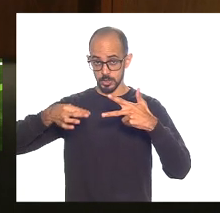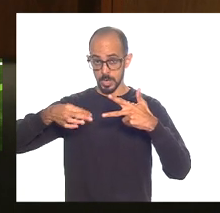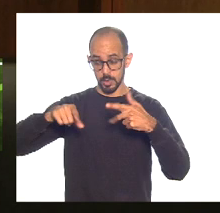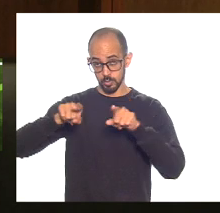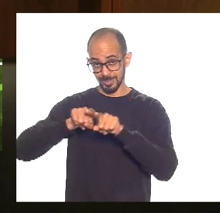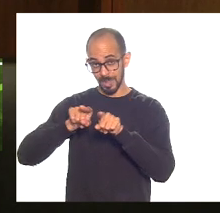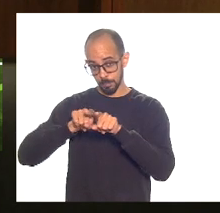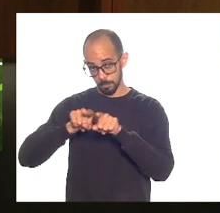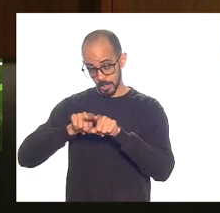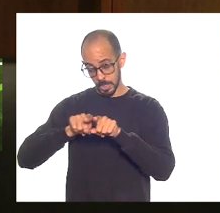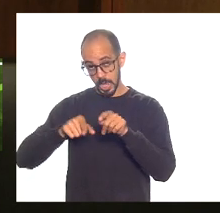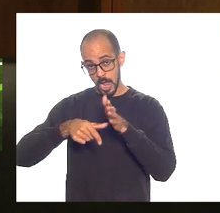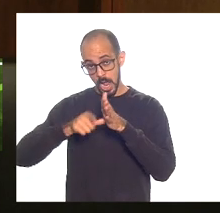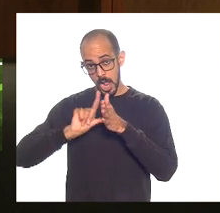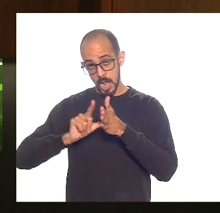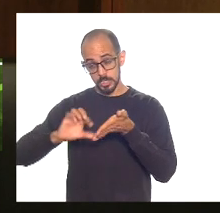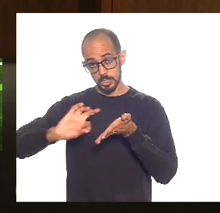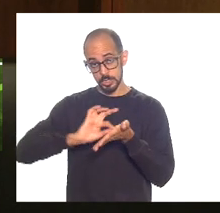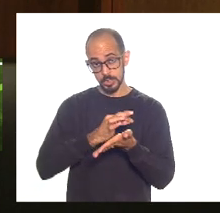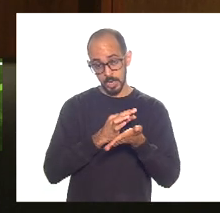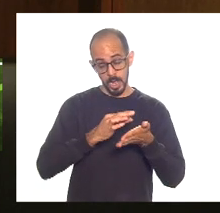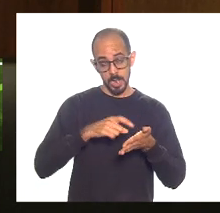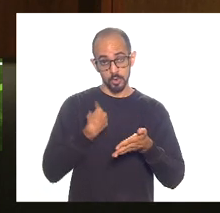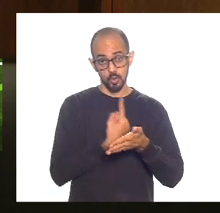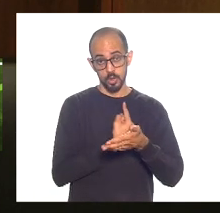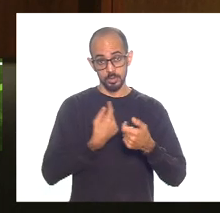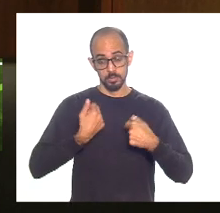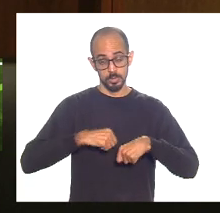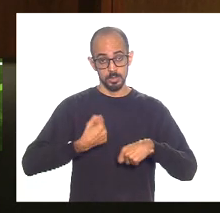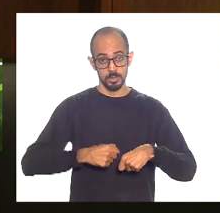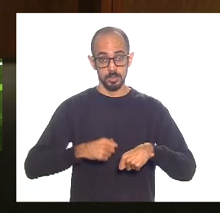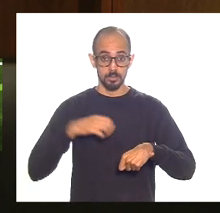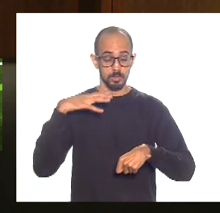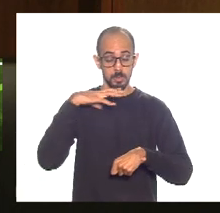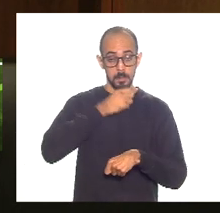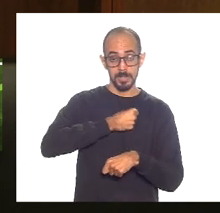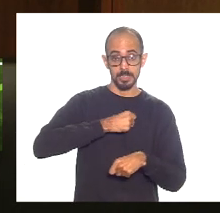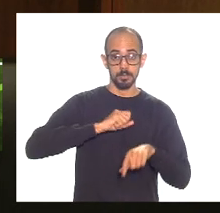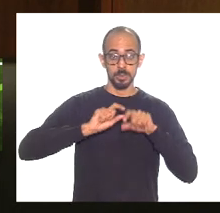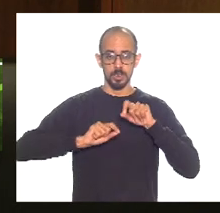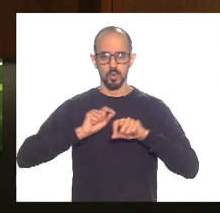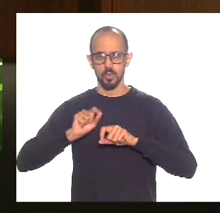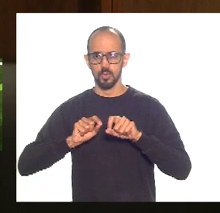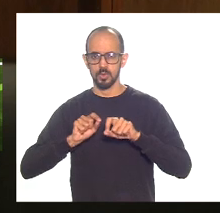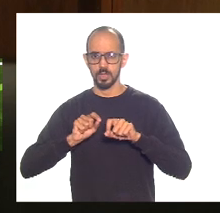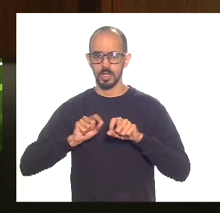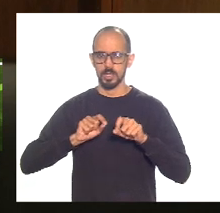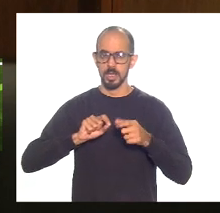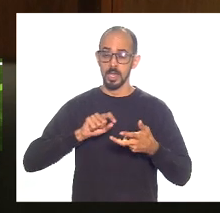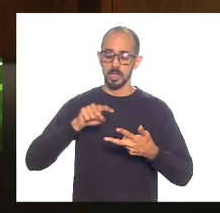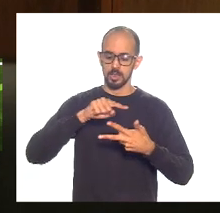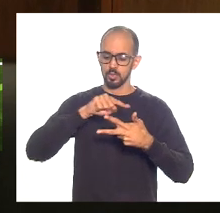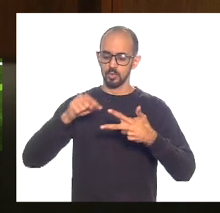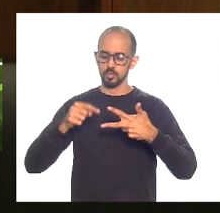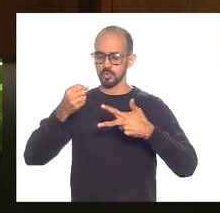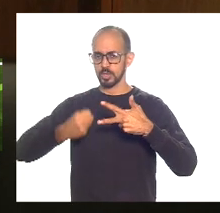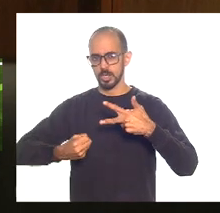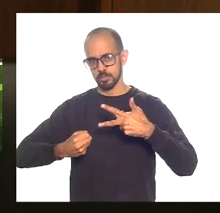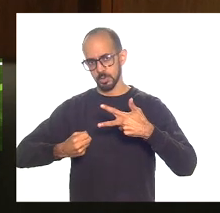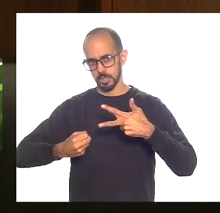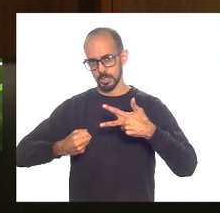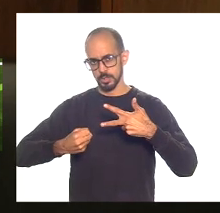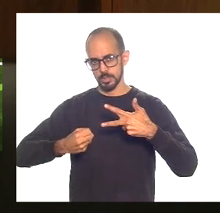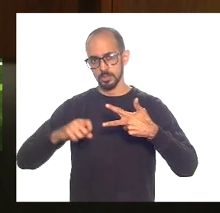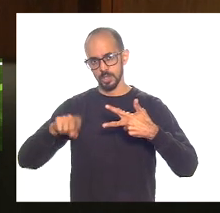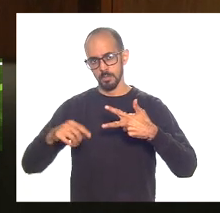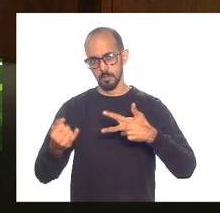antes de assinar, ter um mínimo, um senso comum entre os poderes. E eu acho que o caminho que